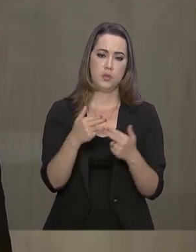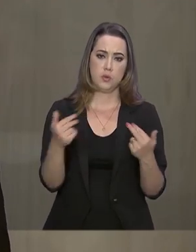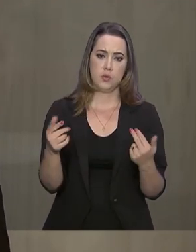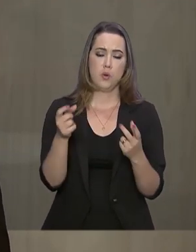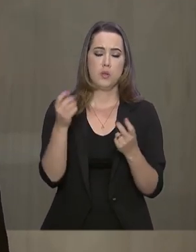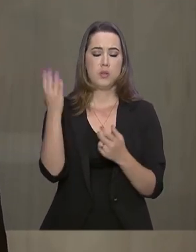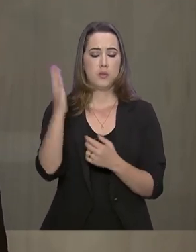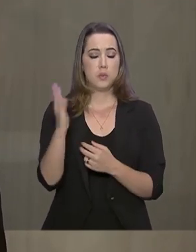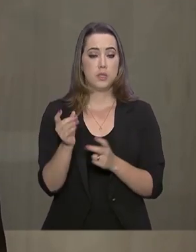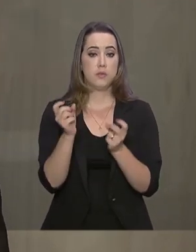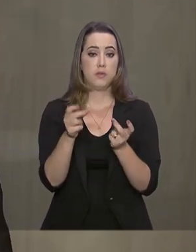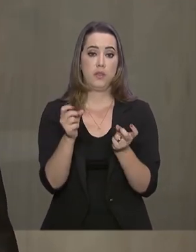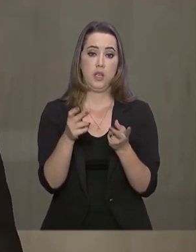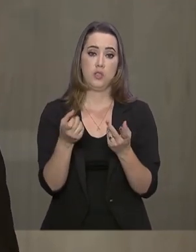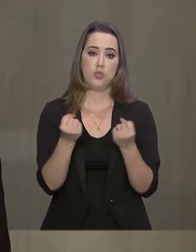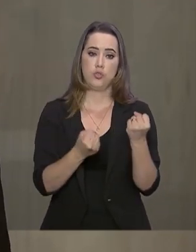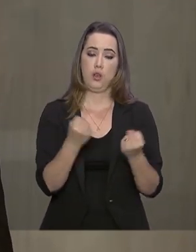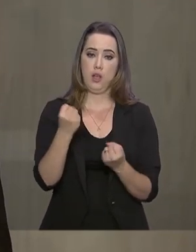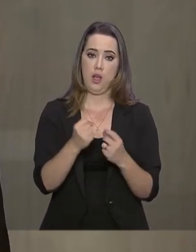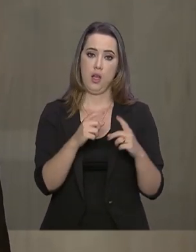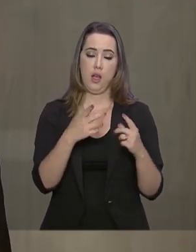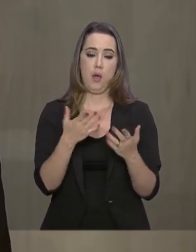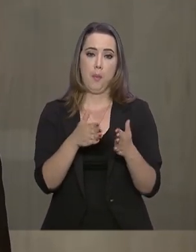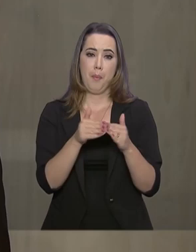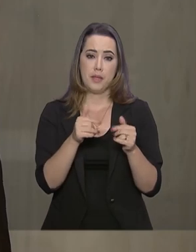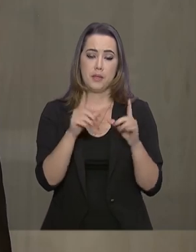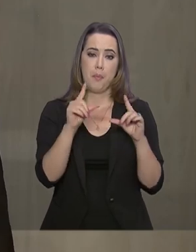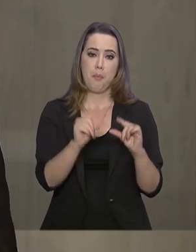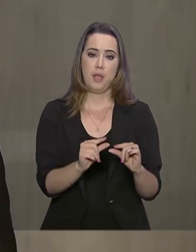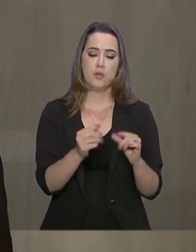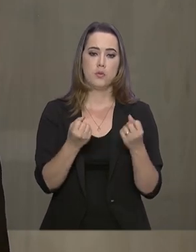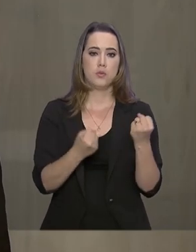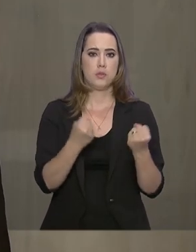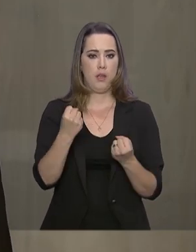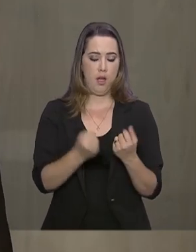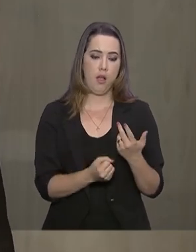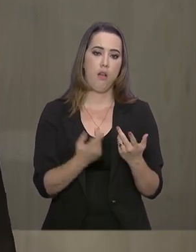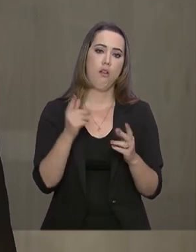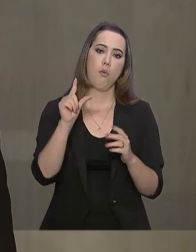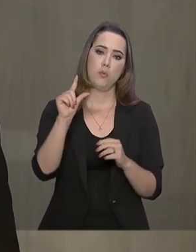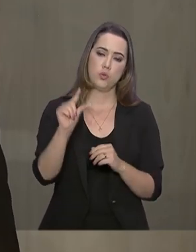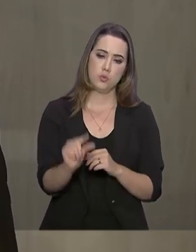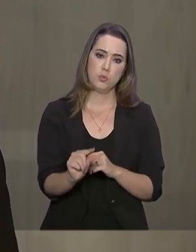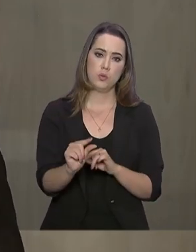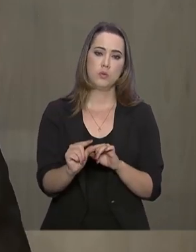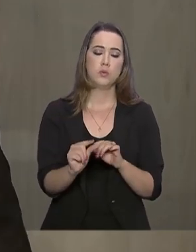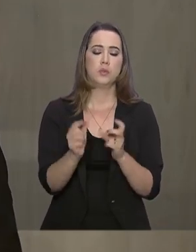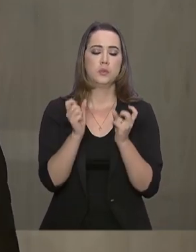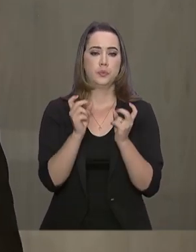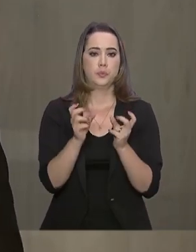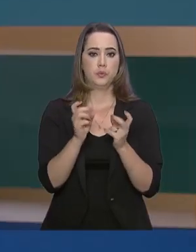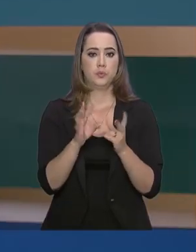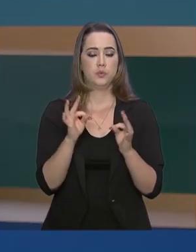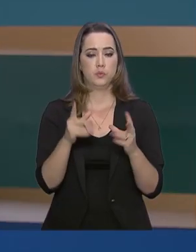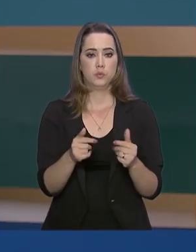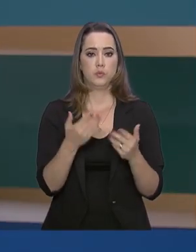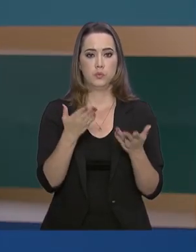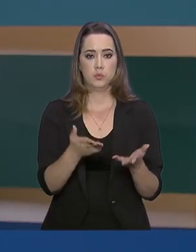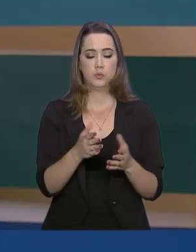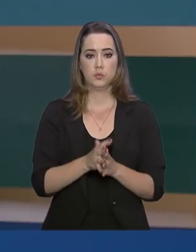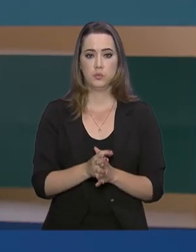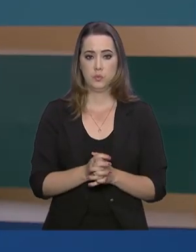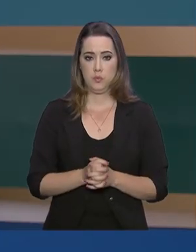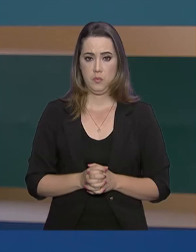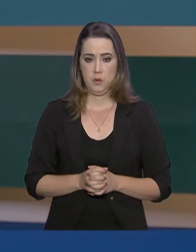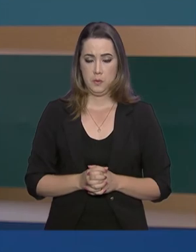exporta de automóveis de passageiros, demande menos automóveis, que faz com que caia a exportação total para esse mercado. O